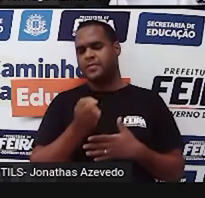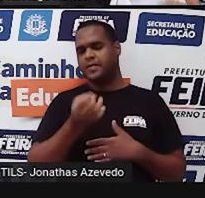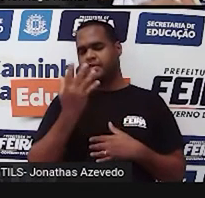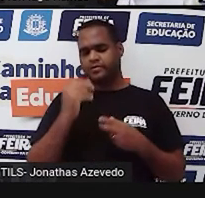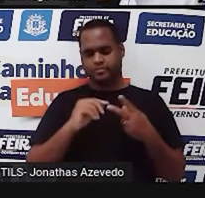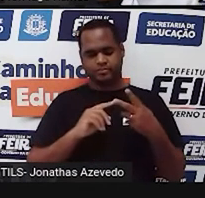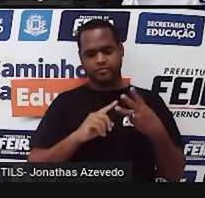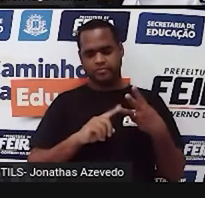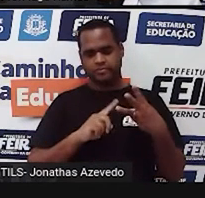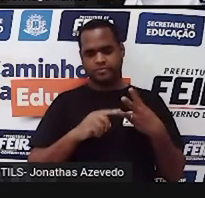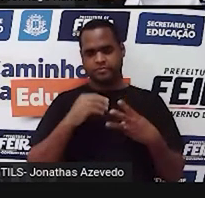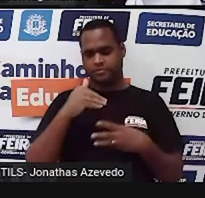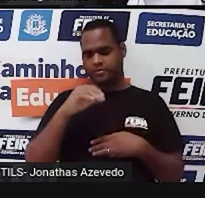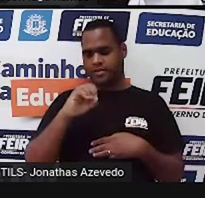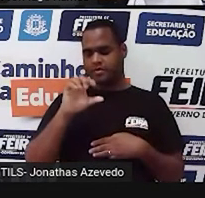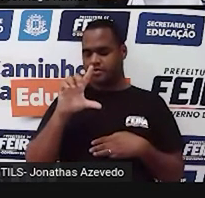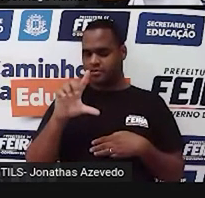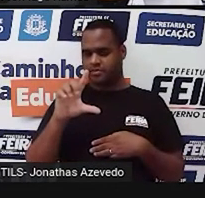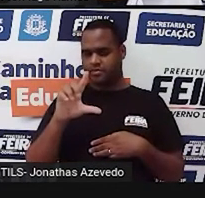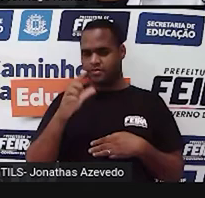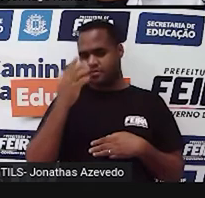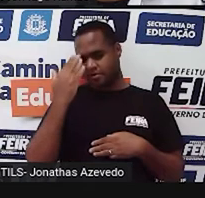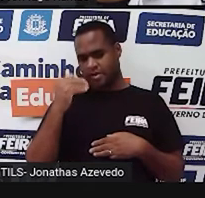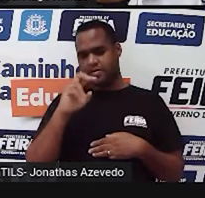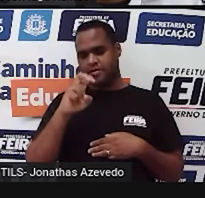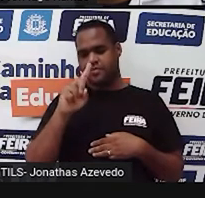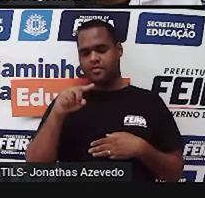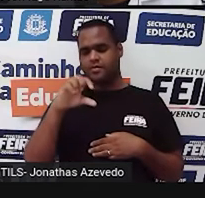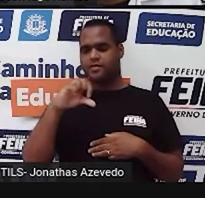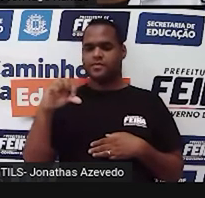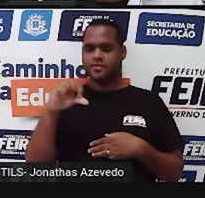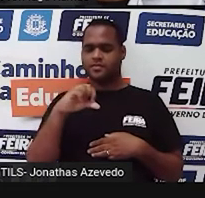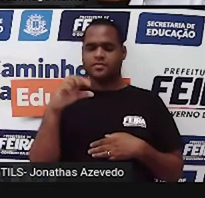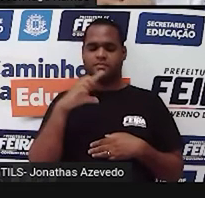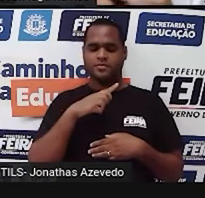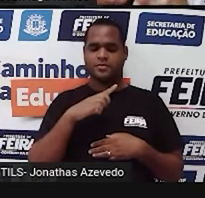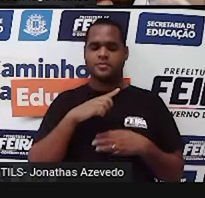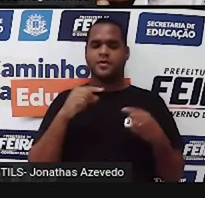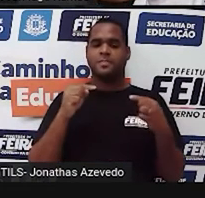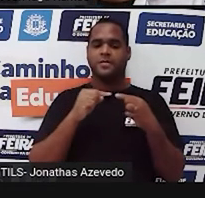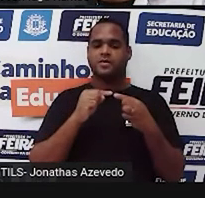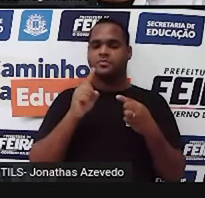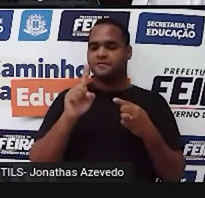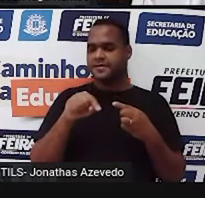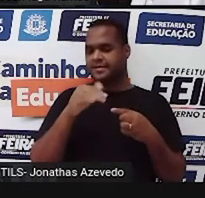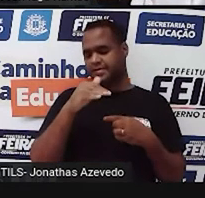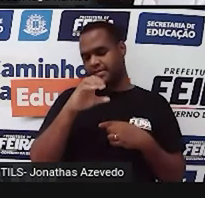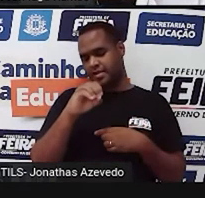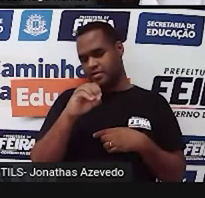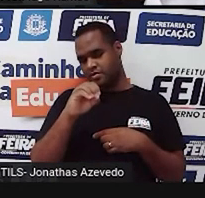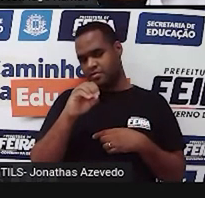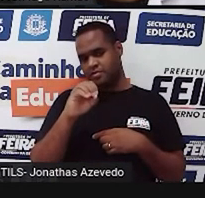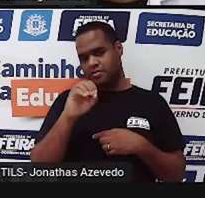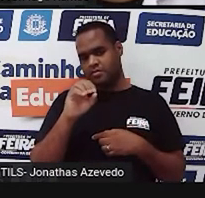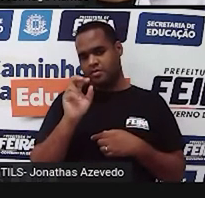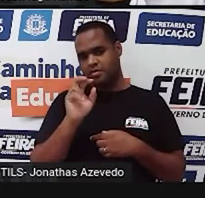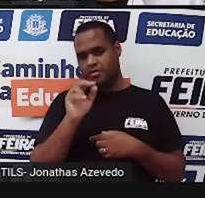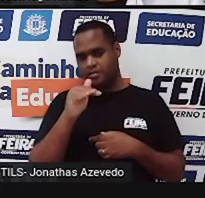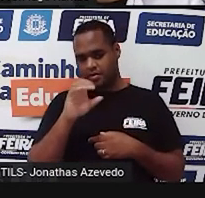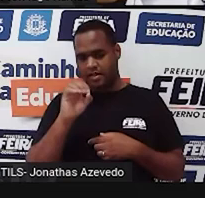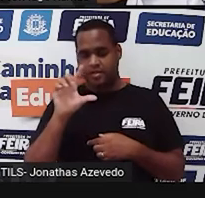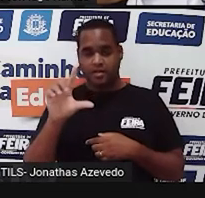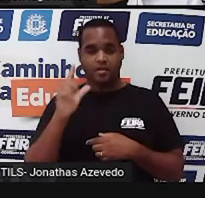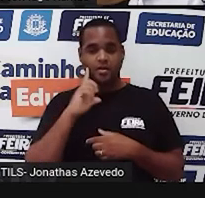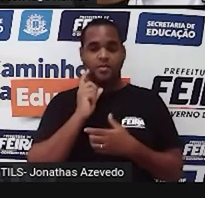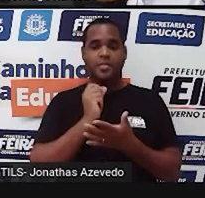litros, sabendo que cada litro é R$5,99, abastecendo 10, quanto é que você vai pagar por